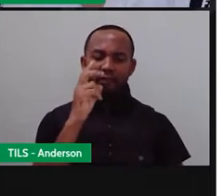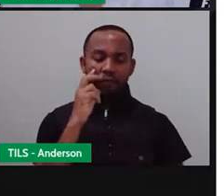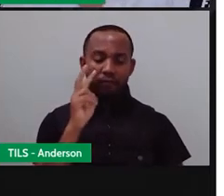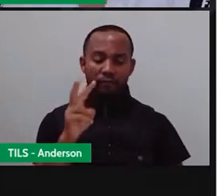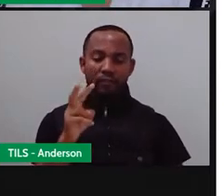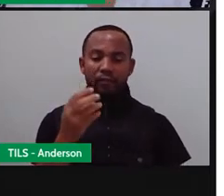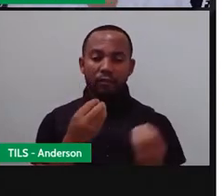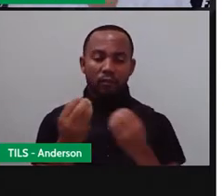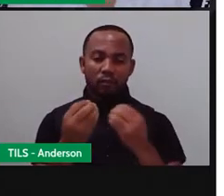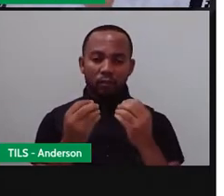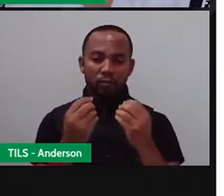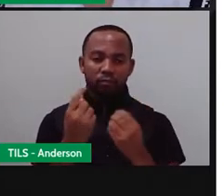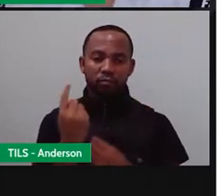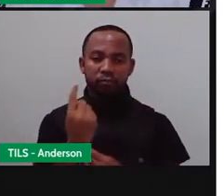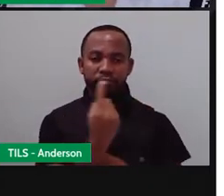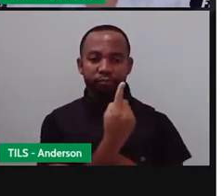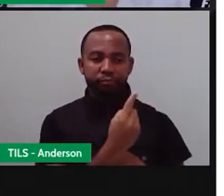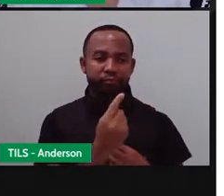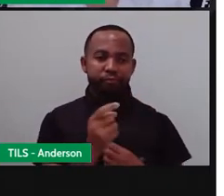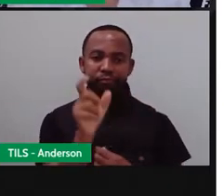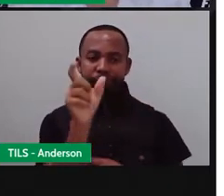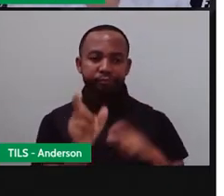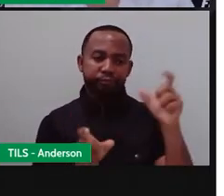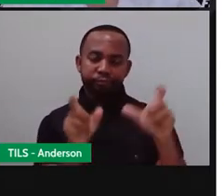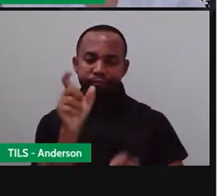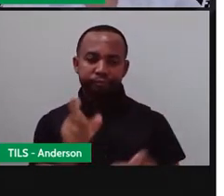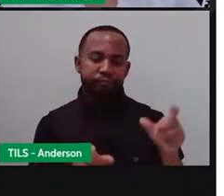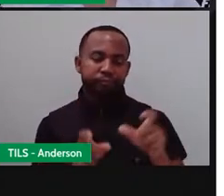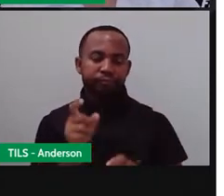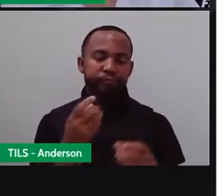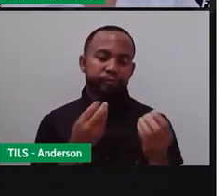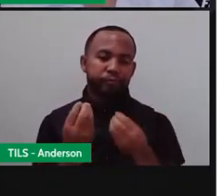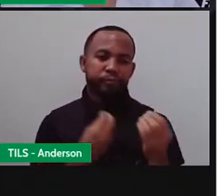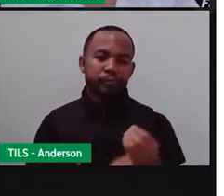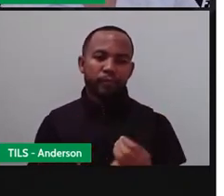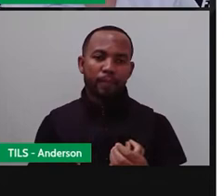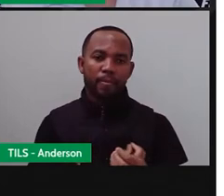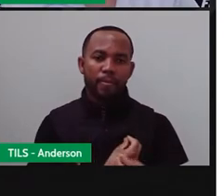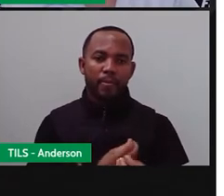as características de cada um deles.